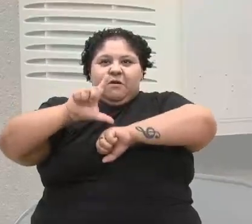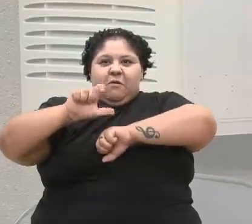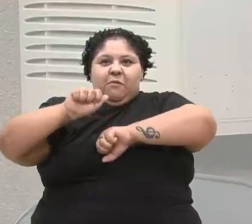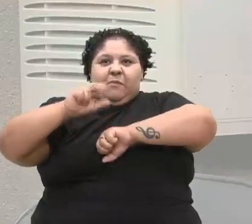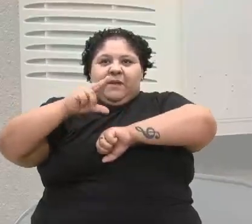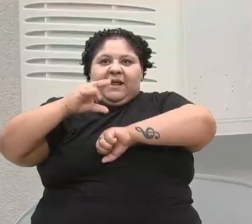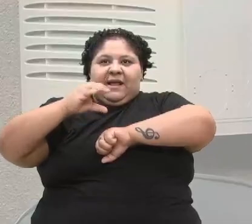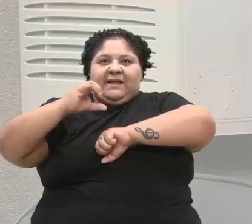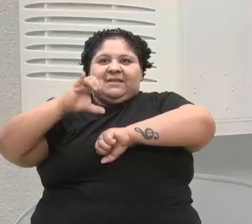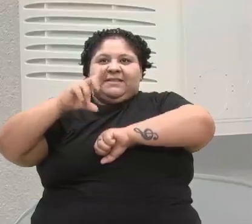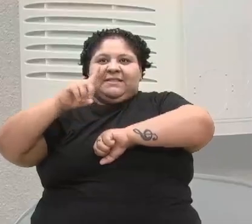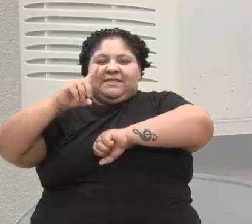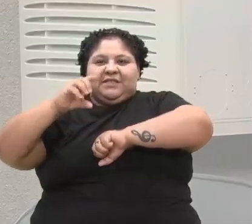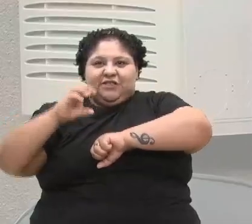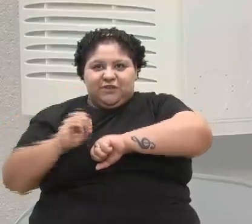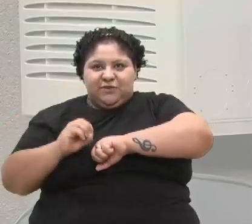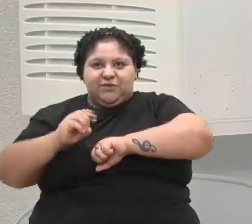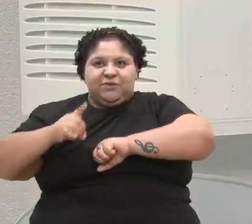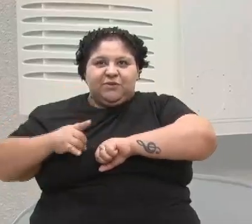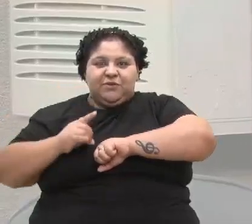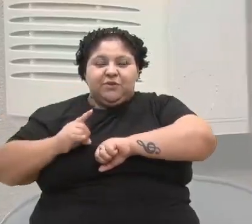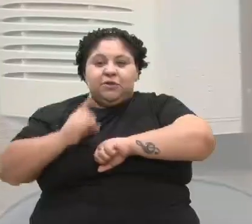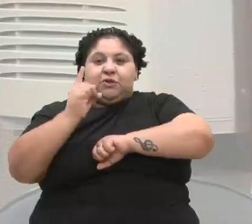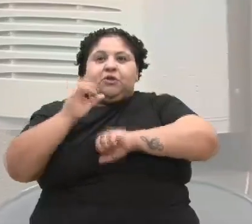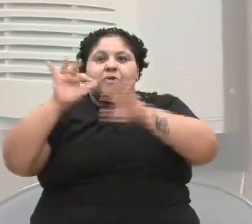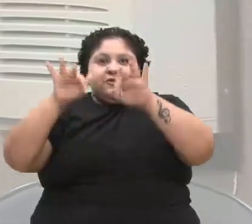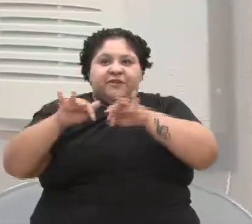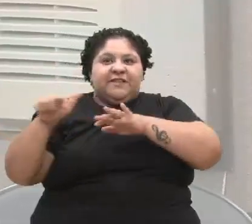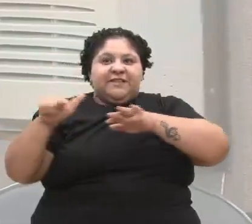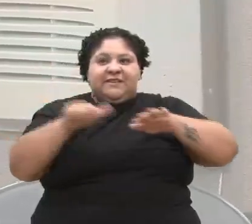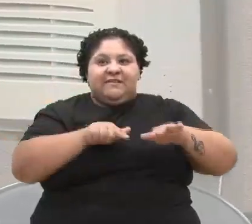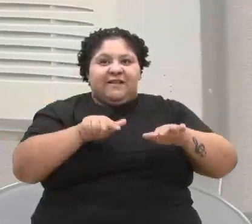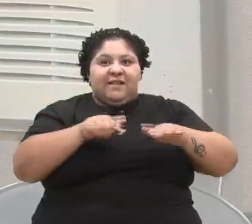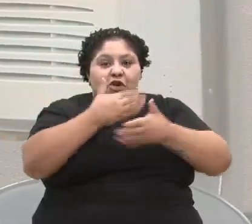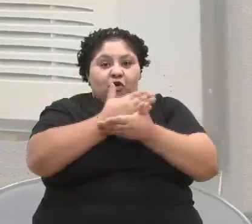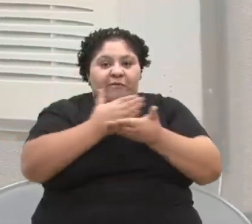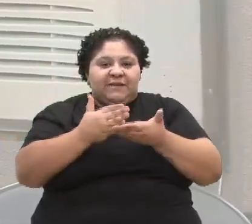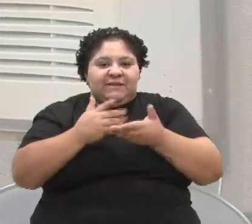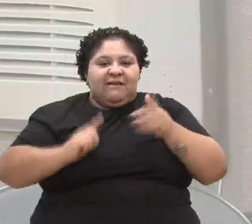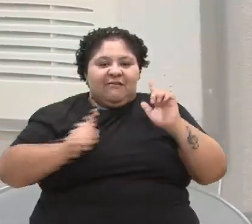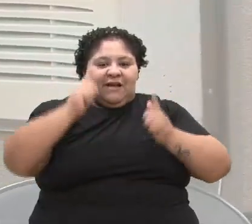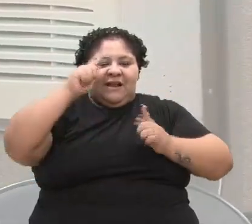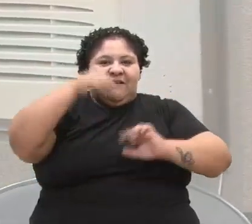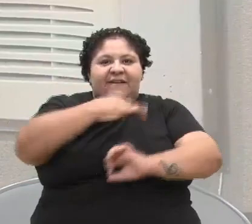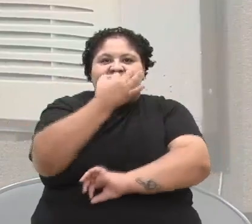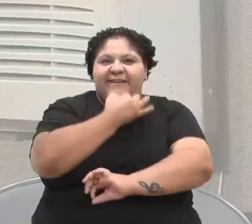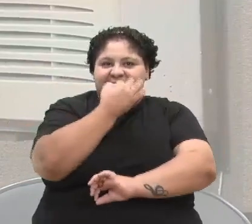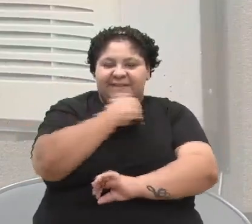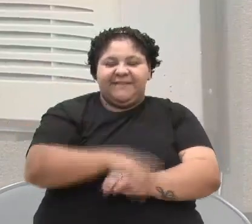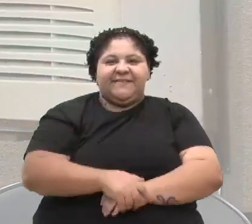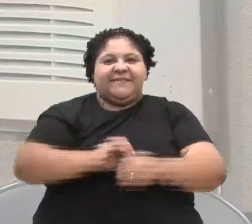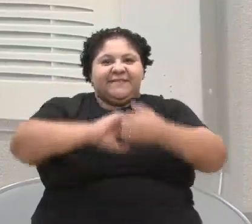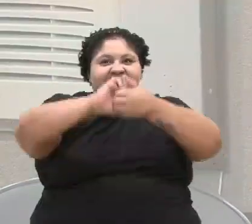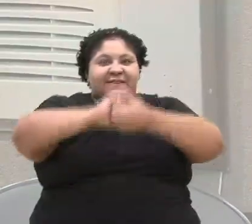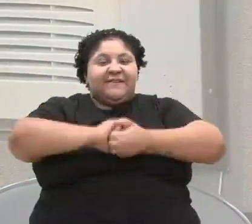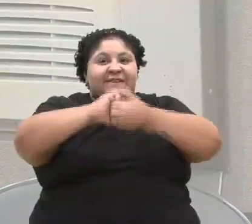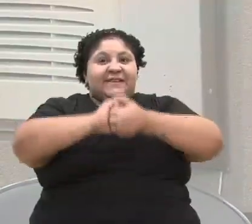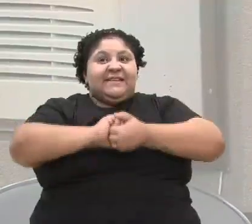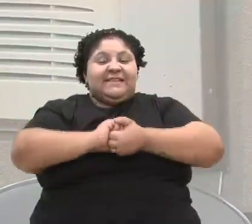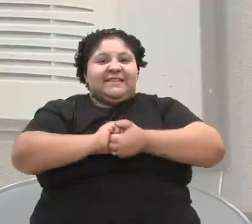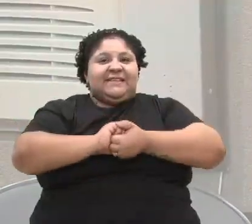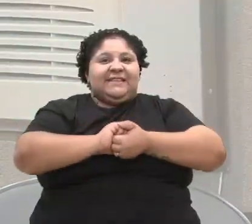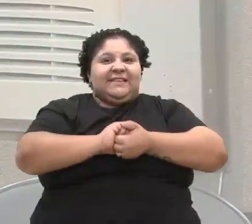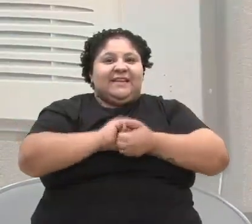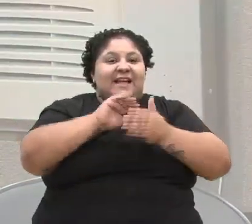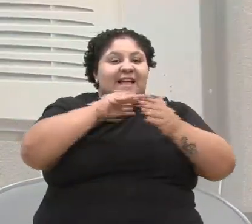vereador Lucas. abriram o Carnaval de Caxias do Sul. Cumprimento especial à Escola Euchan, 15